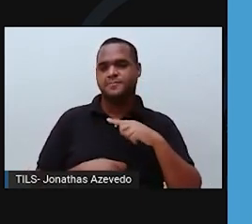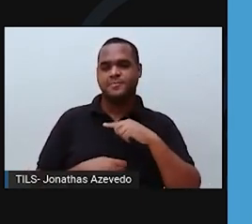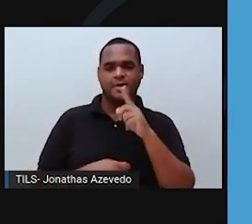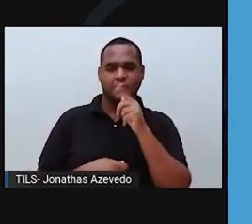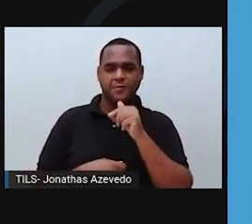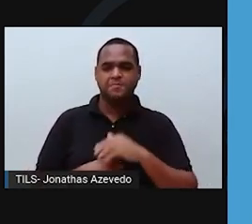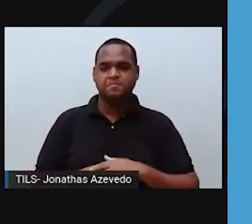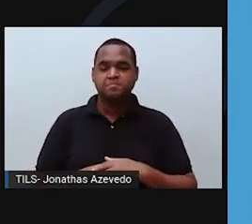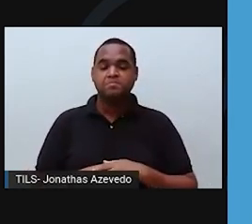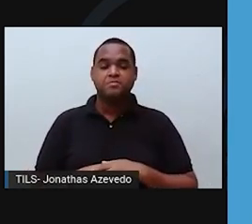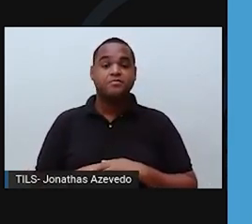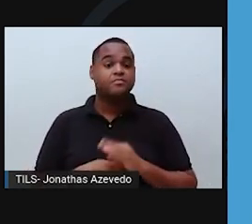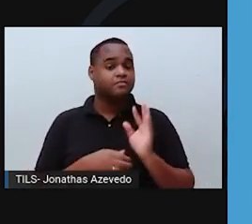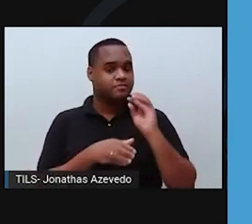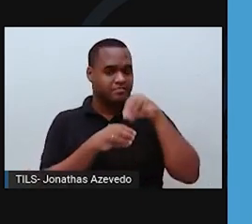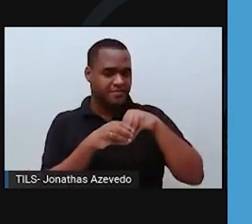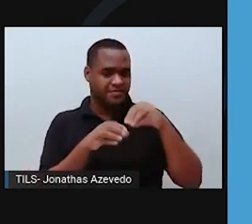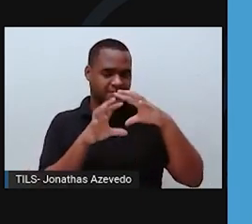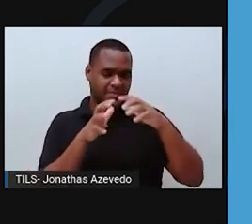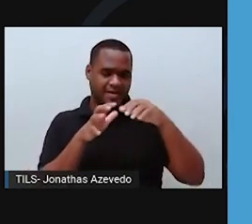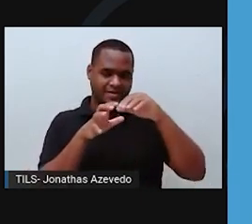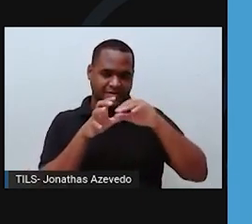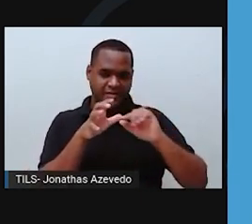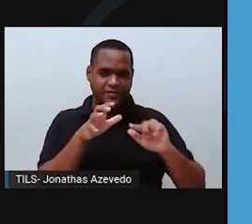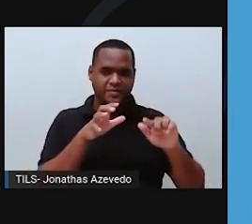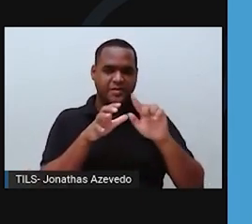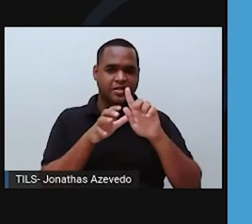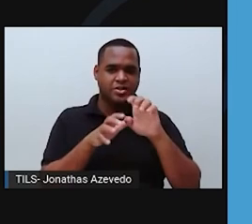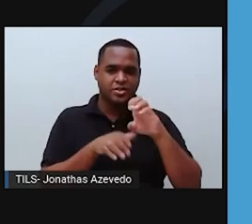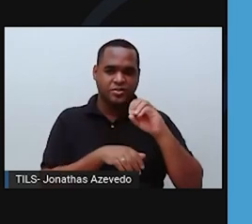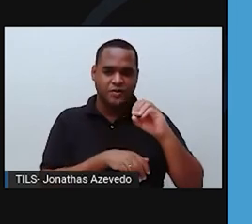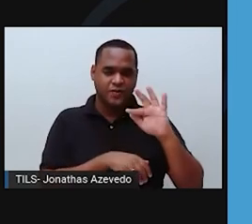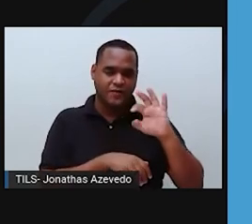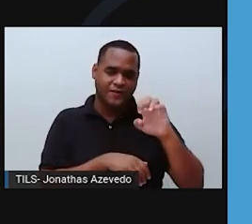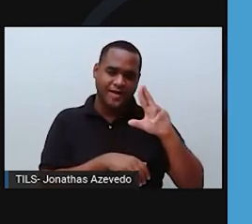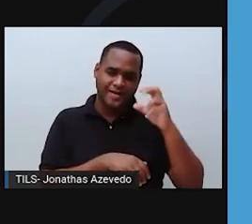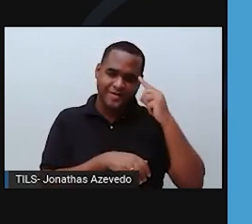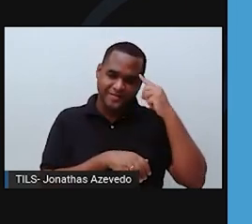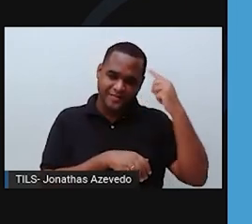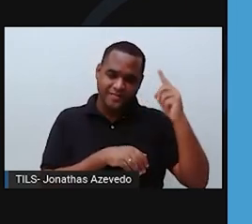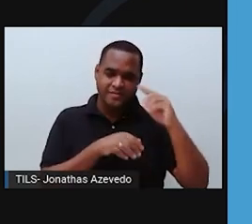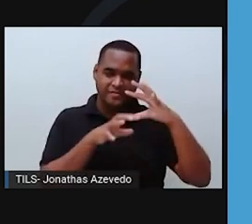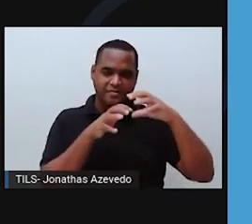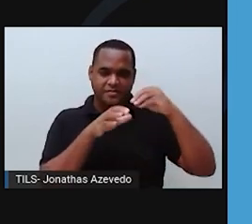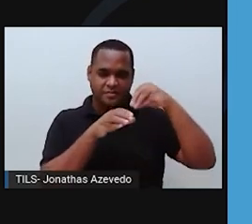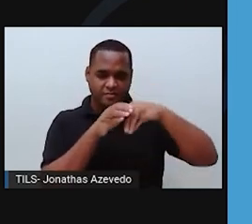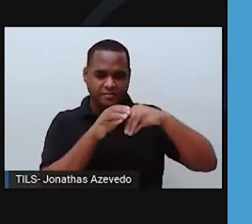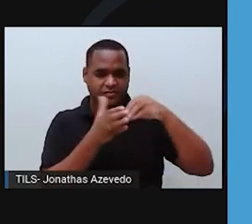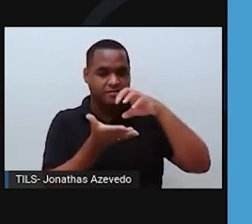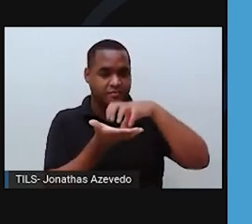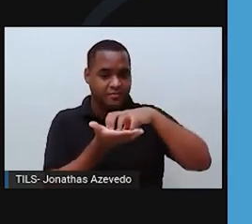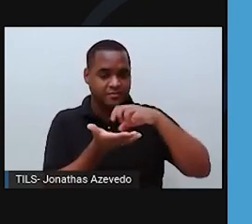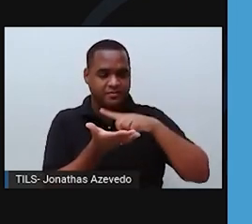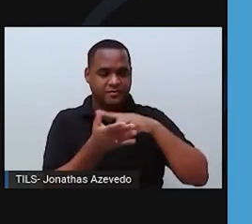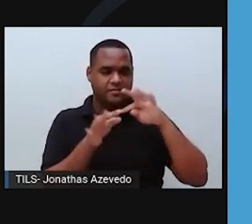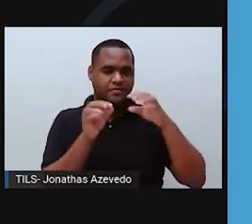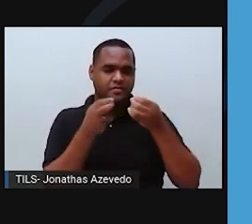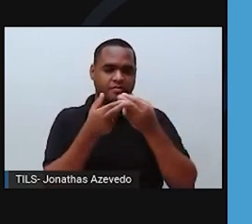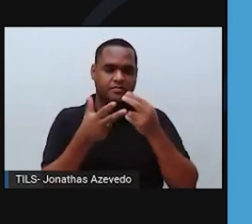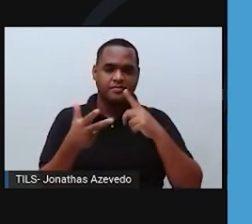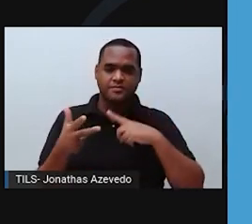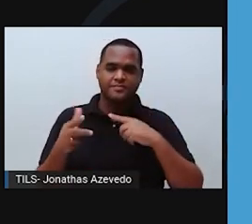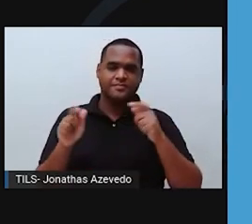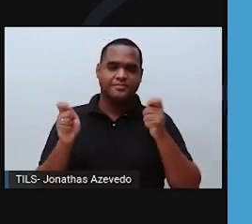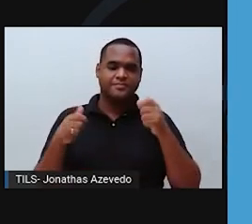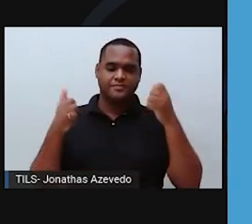A camada interna da Terra é a geosfera. Ela vai da superfície até o centro do planeta. Esta camada